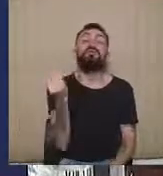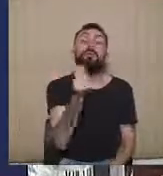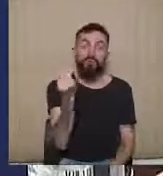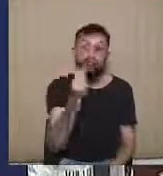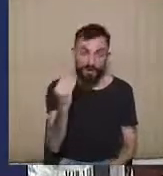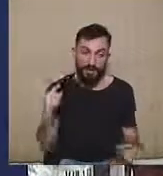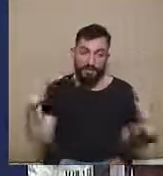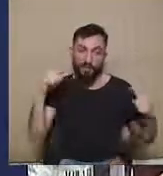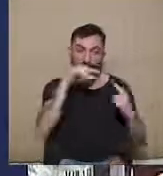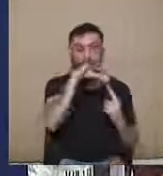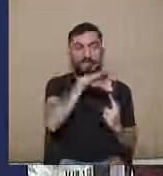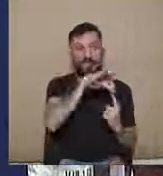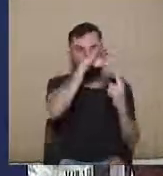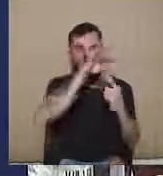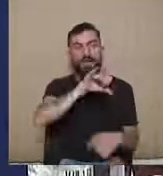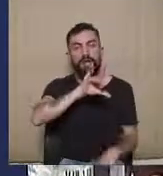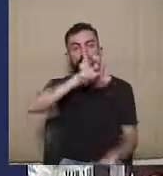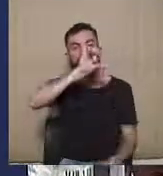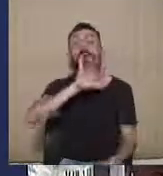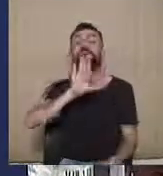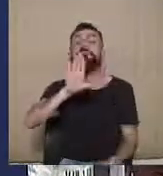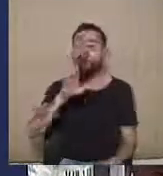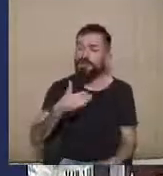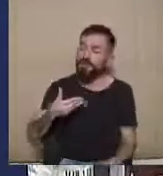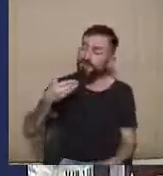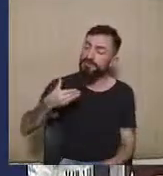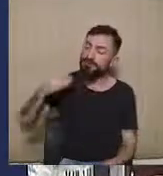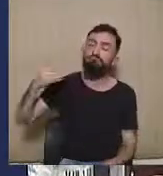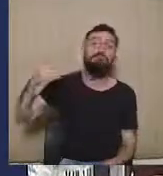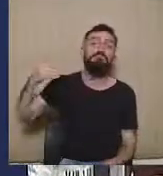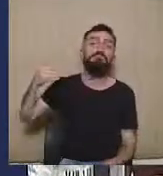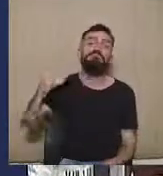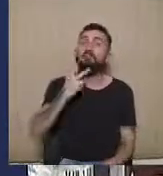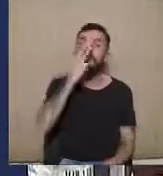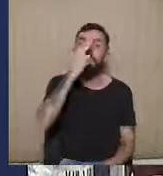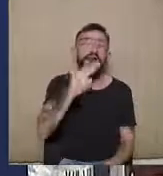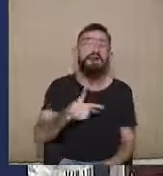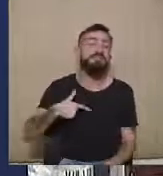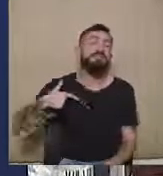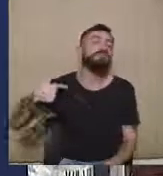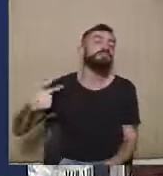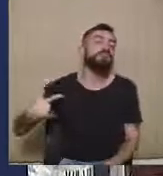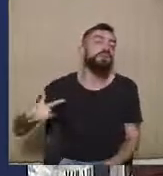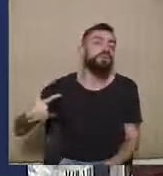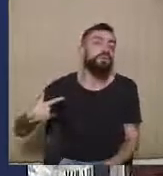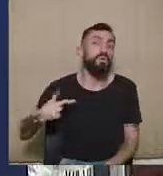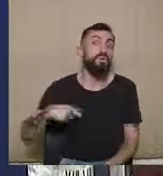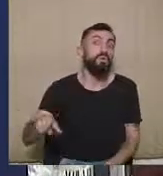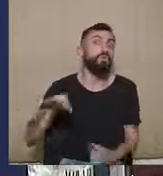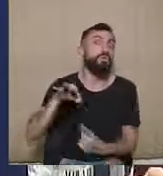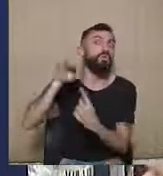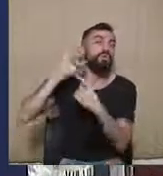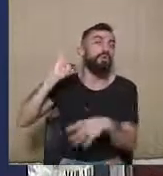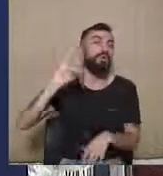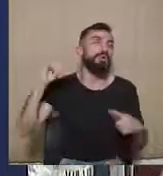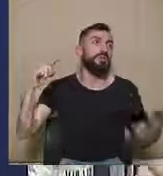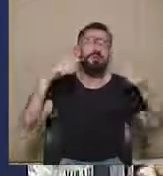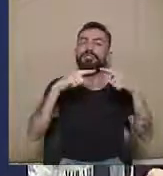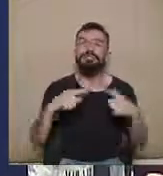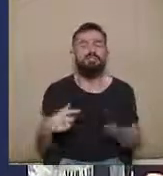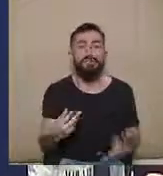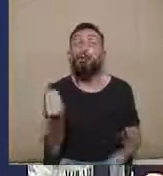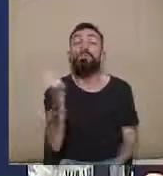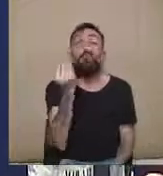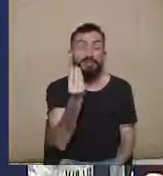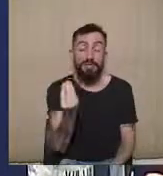perfil constitucional, o fato é que, nos últimos anos, ela acabou sendo relegada a um segundo plano, porque quase tudo que é apurável